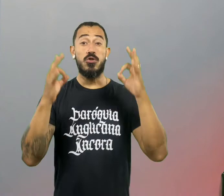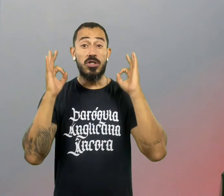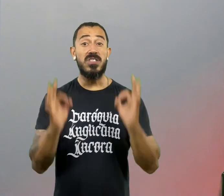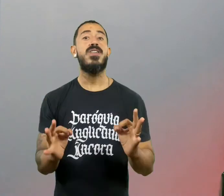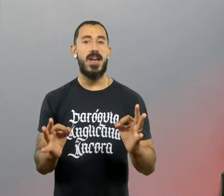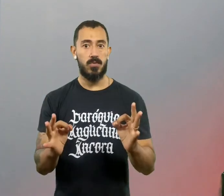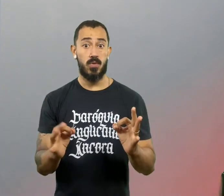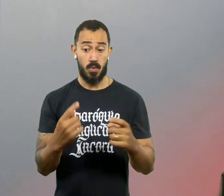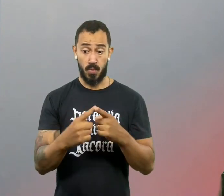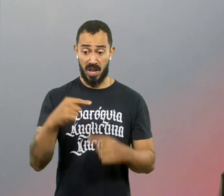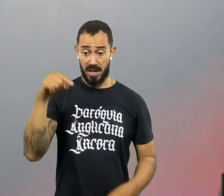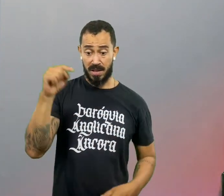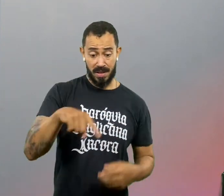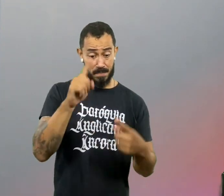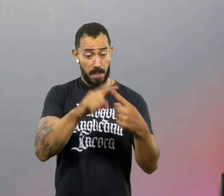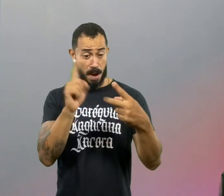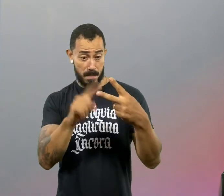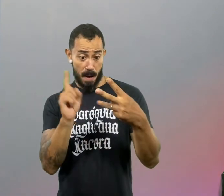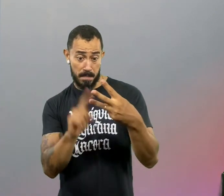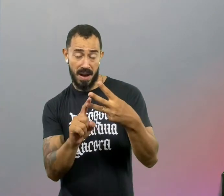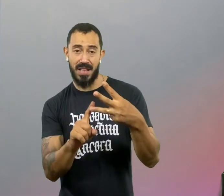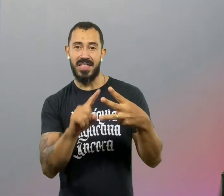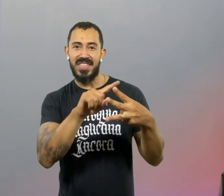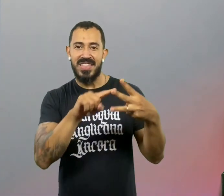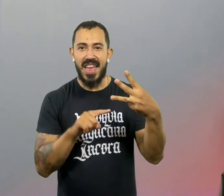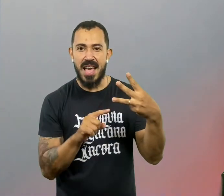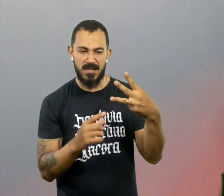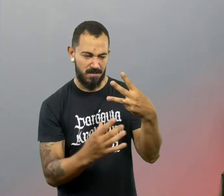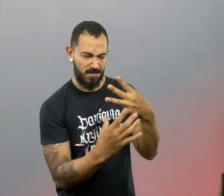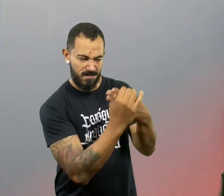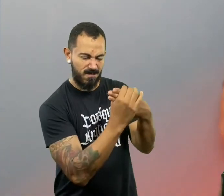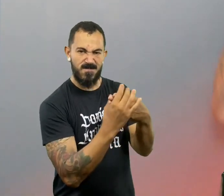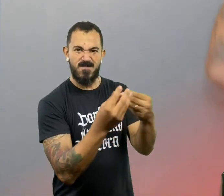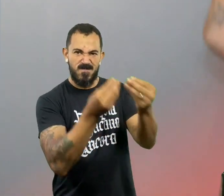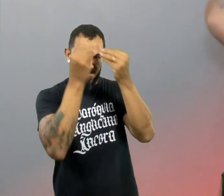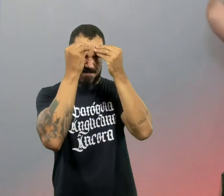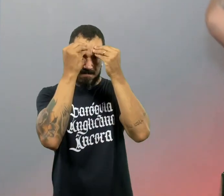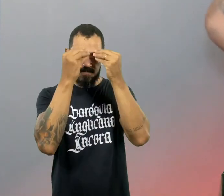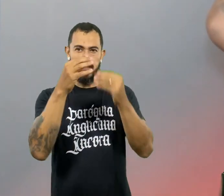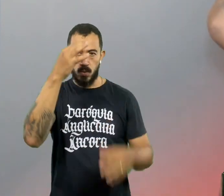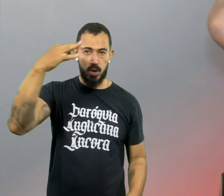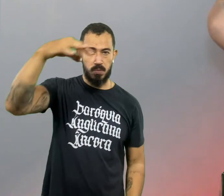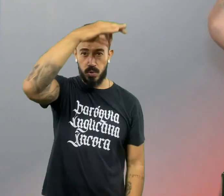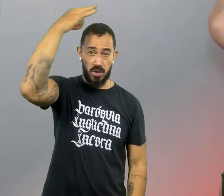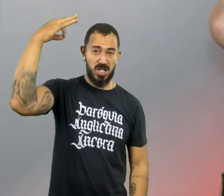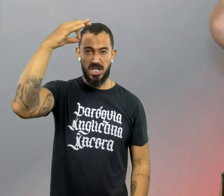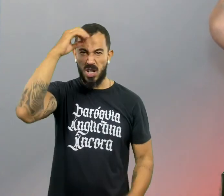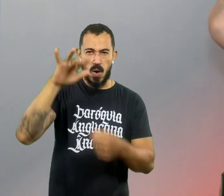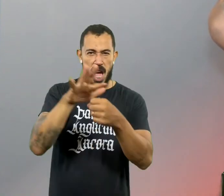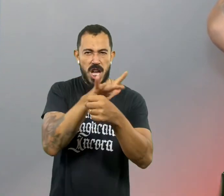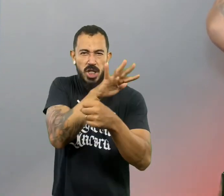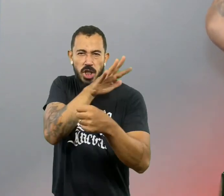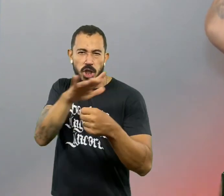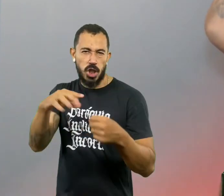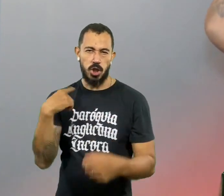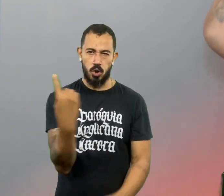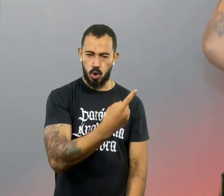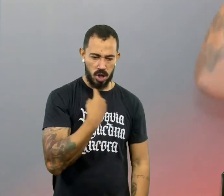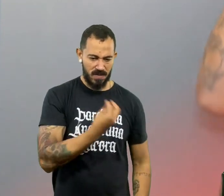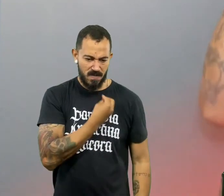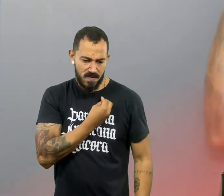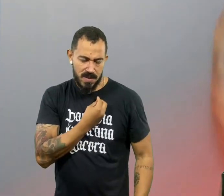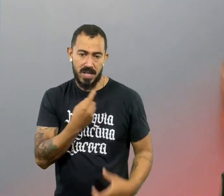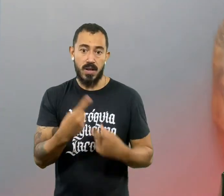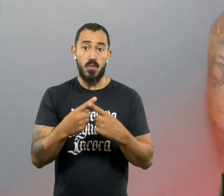mais do que só atender esses carinhos aqui, esses três passos que eu dei, nós vamos ser iluminados pelo Espírito Santo para que essa virtude